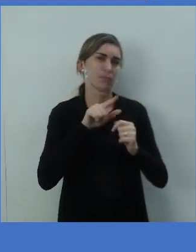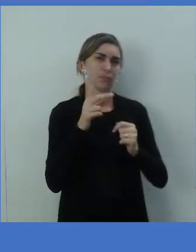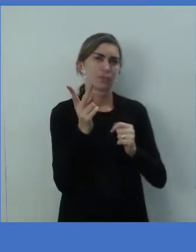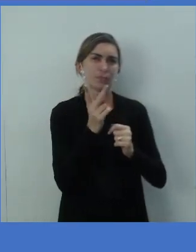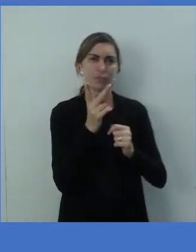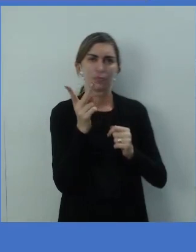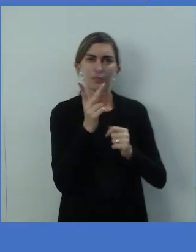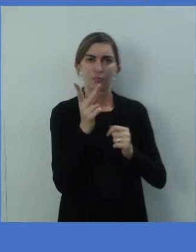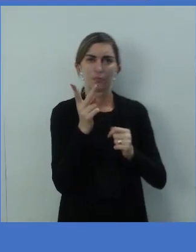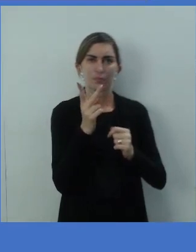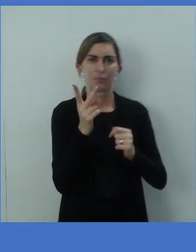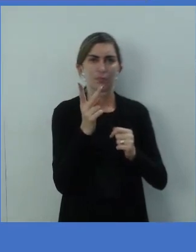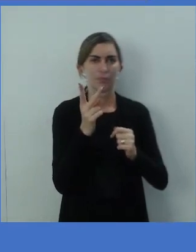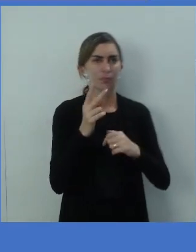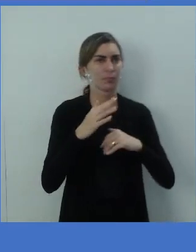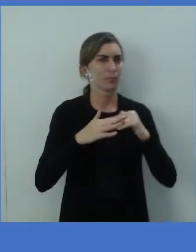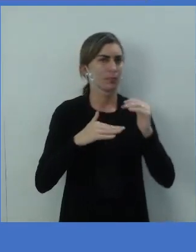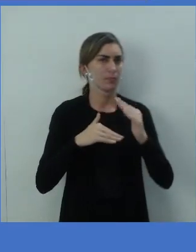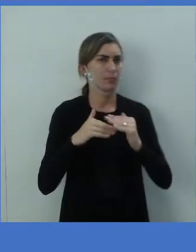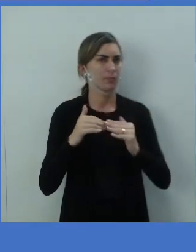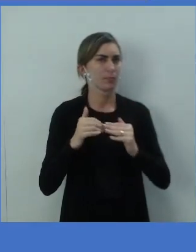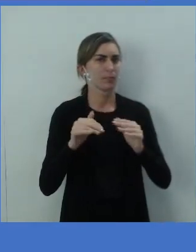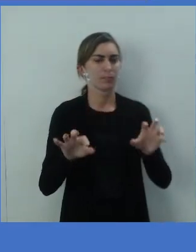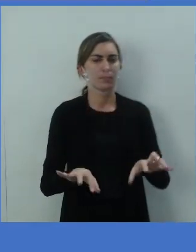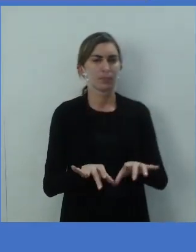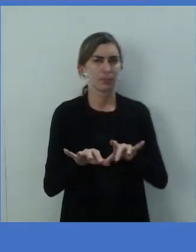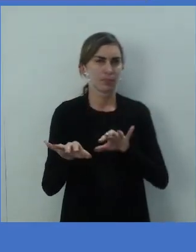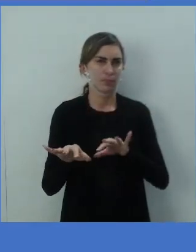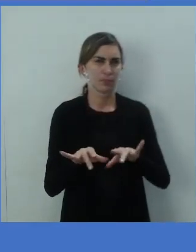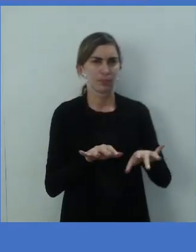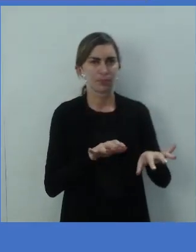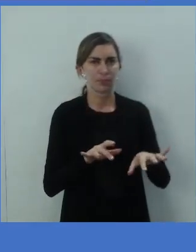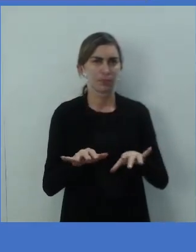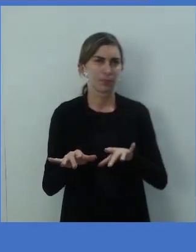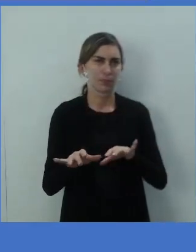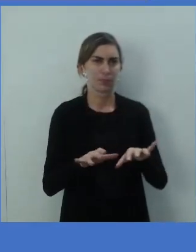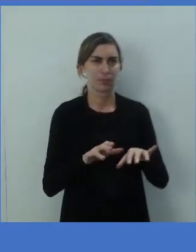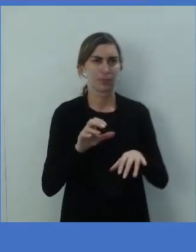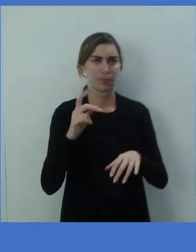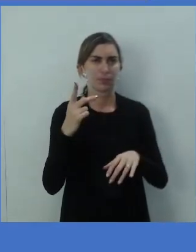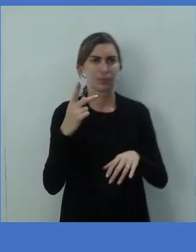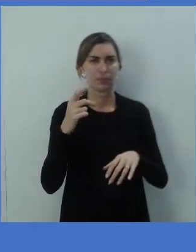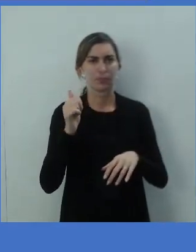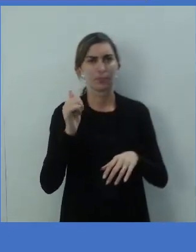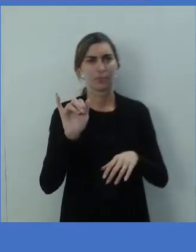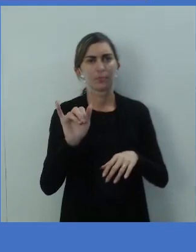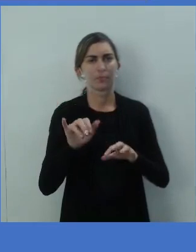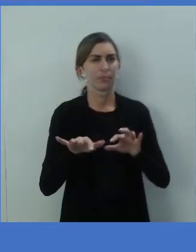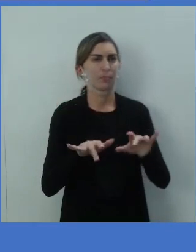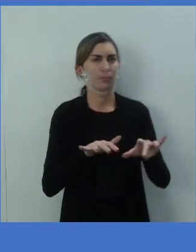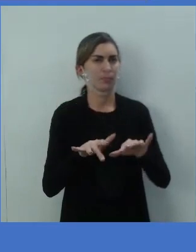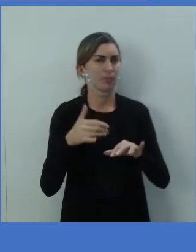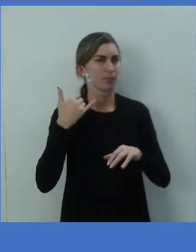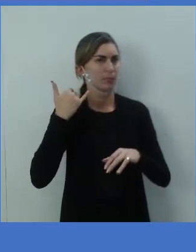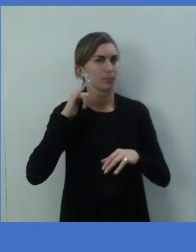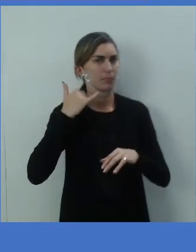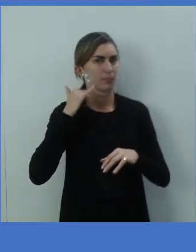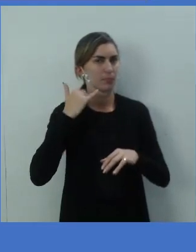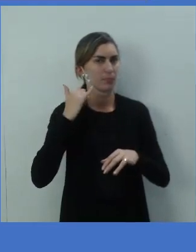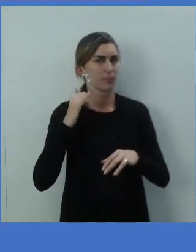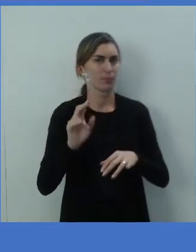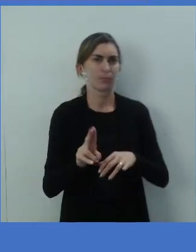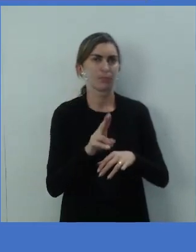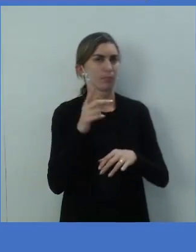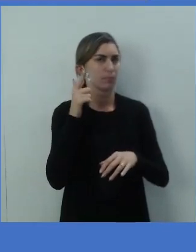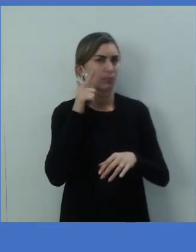itens. A Piano. O Piano é na Cellform ou Mobile. O celular que você